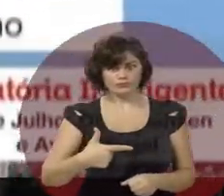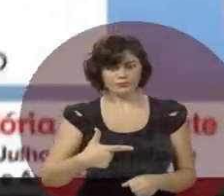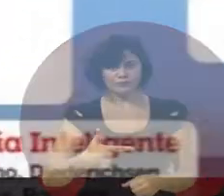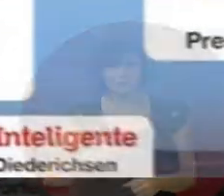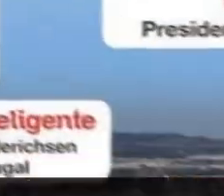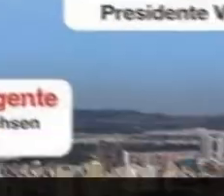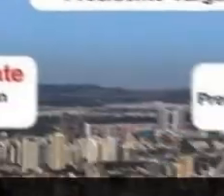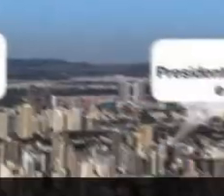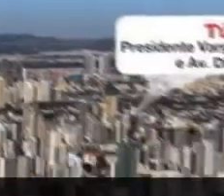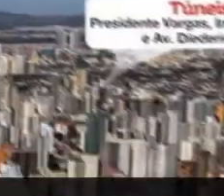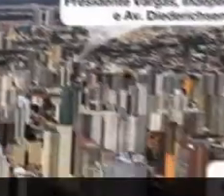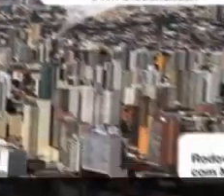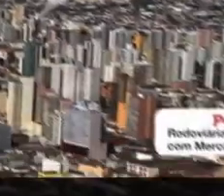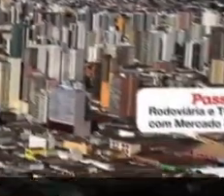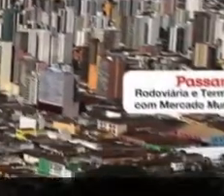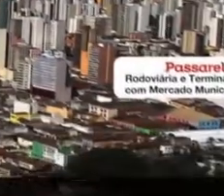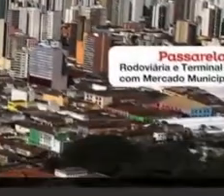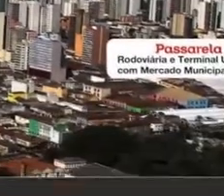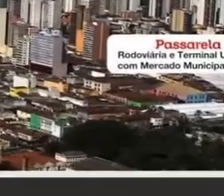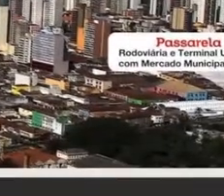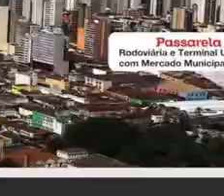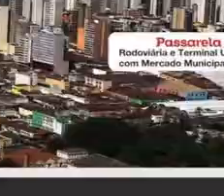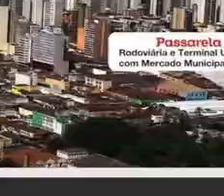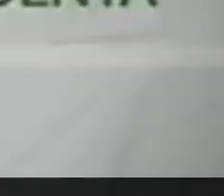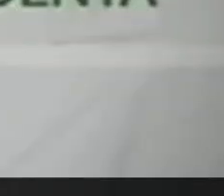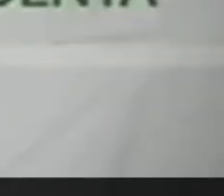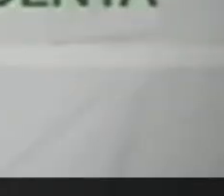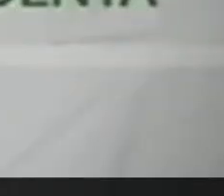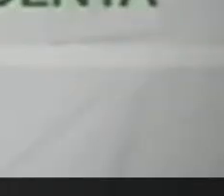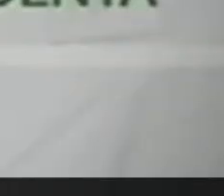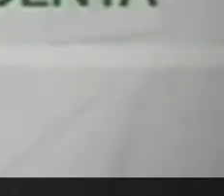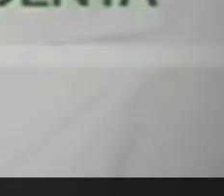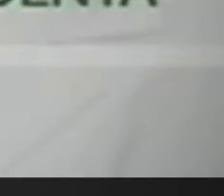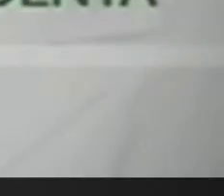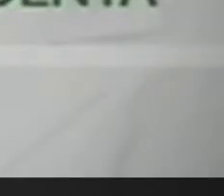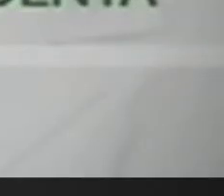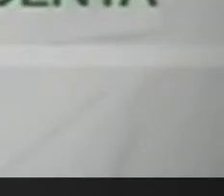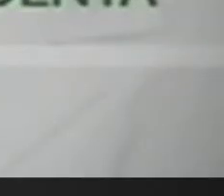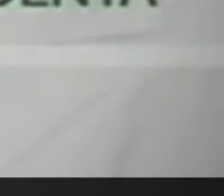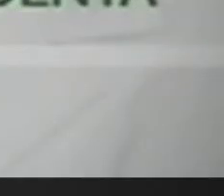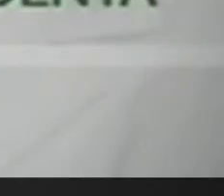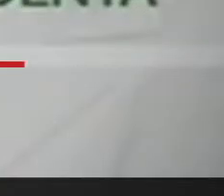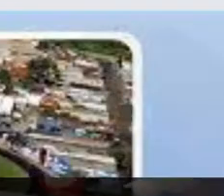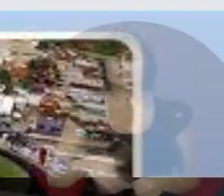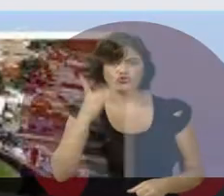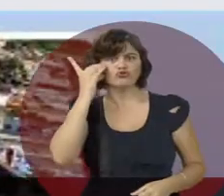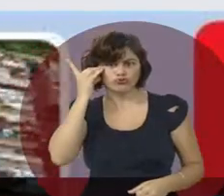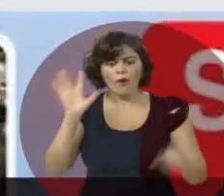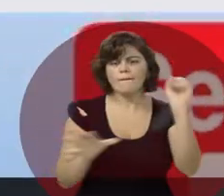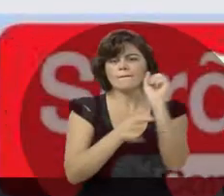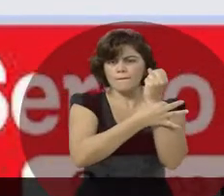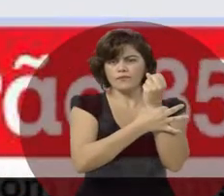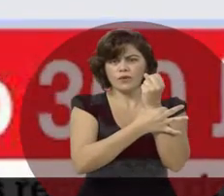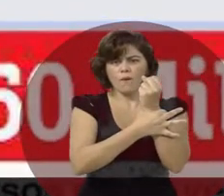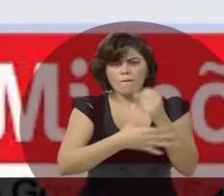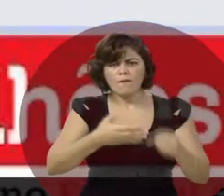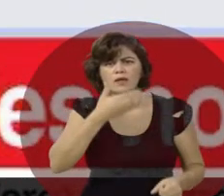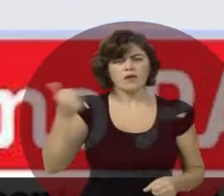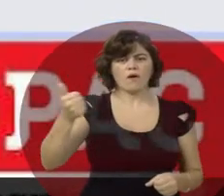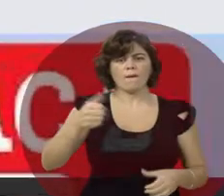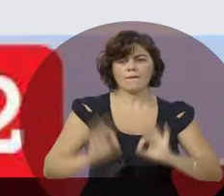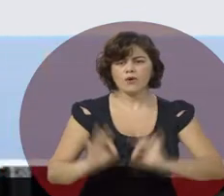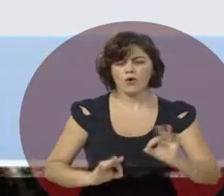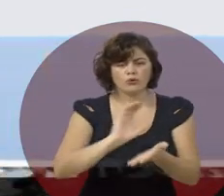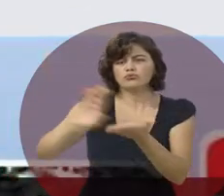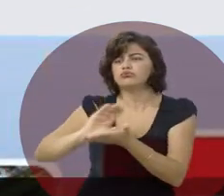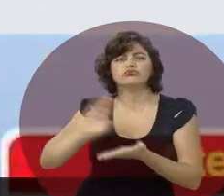de 2012. Dilma Rousseff lançou em Brasília o PAC-Mobilidade Média Cidades. Dilma garantiu o maior